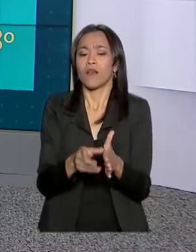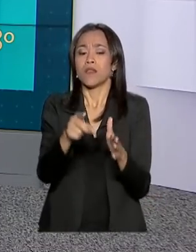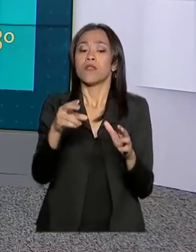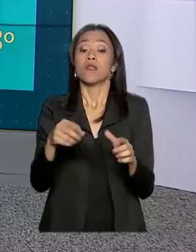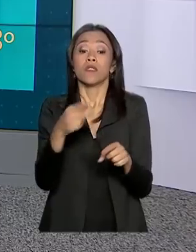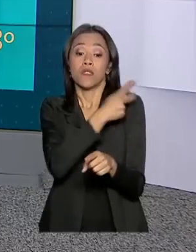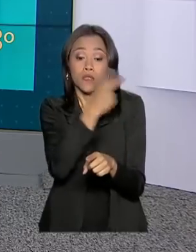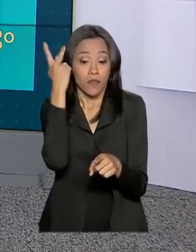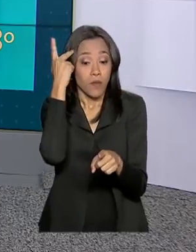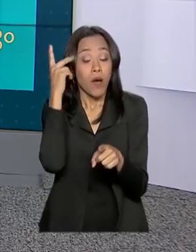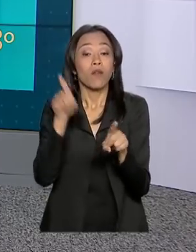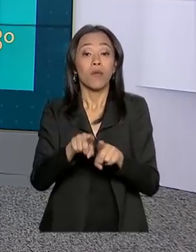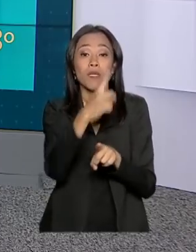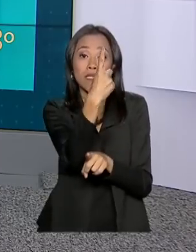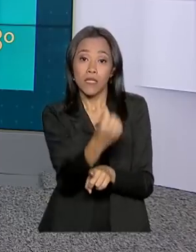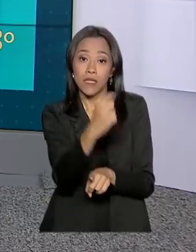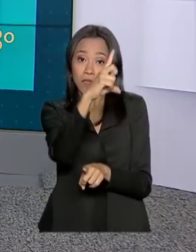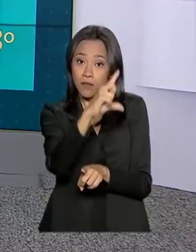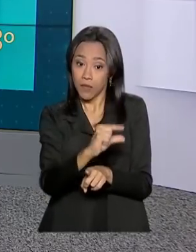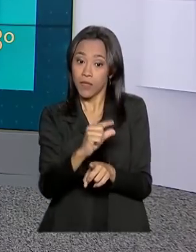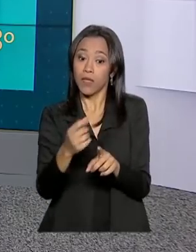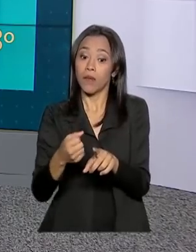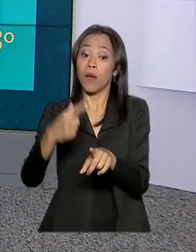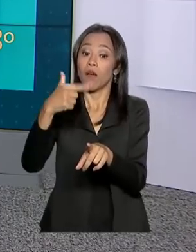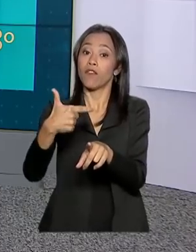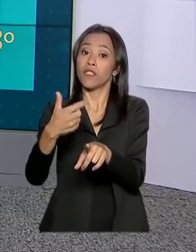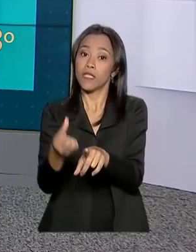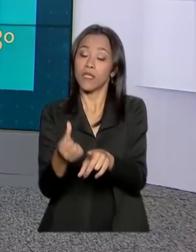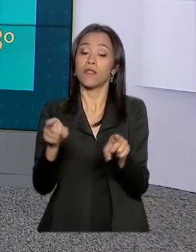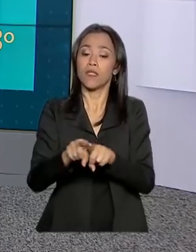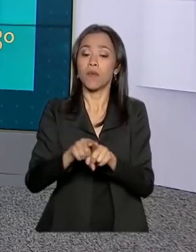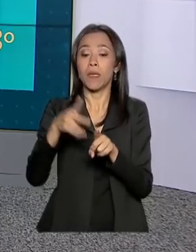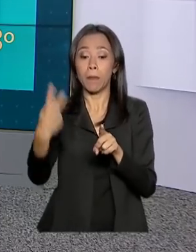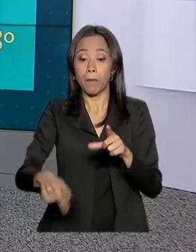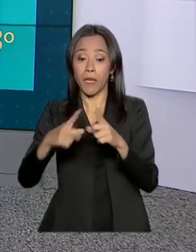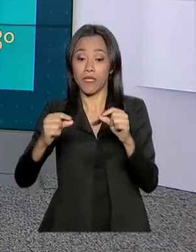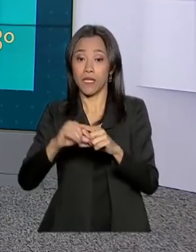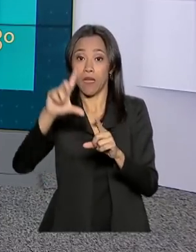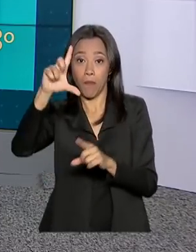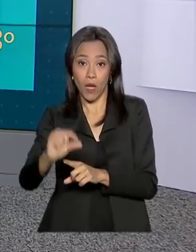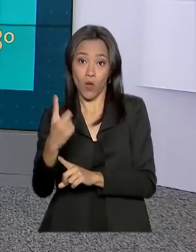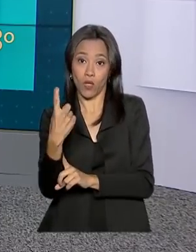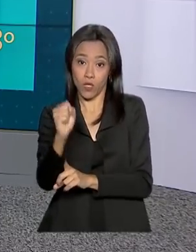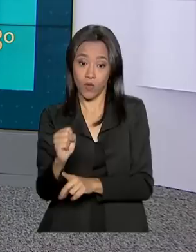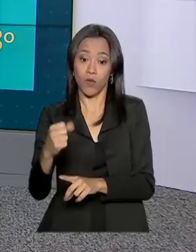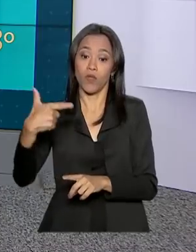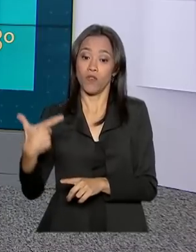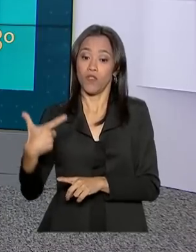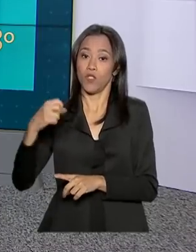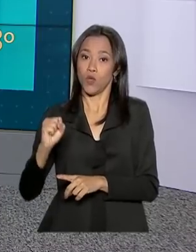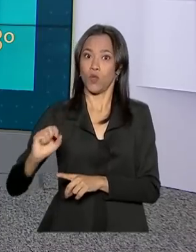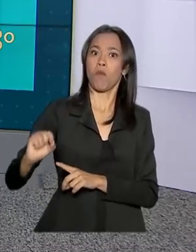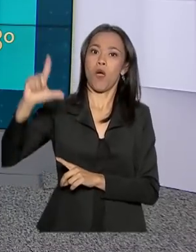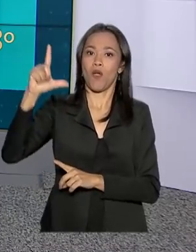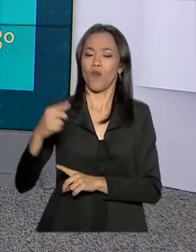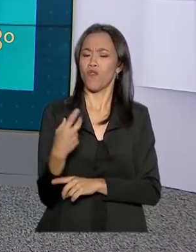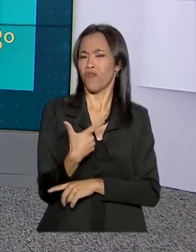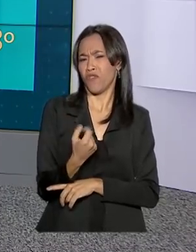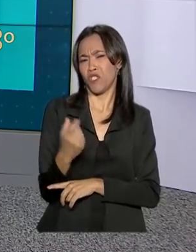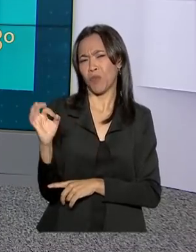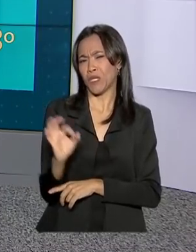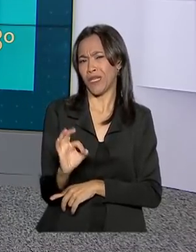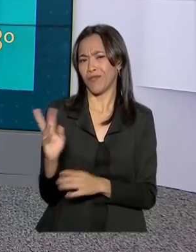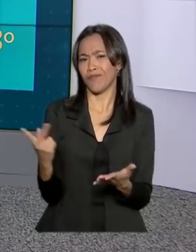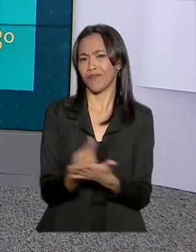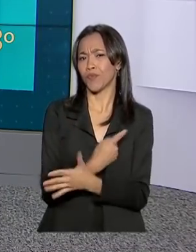mínima, 26 a máxima. E Brasília, 18 de mínima e 28 de máxima, com 20% de